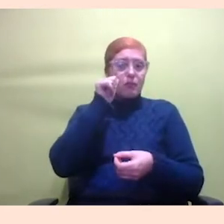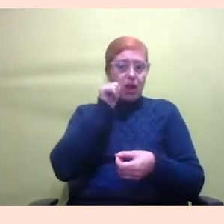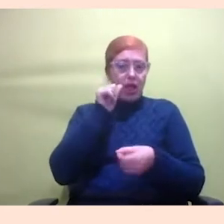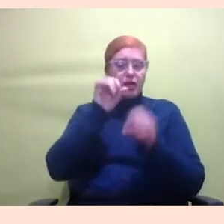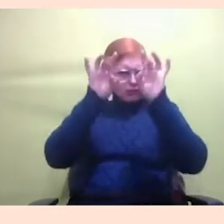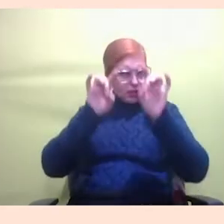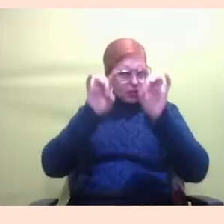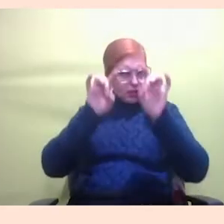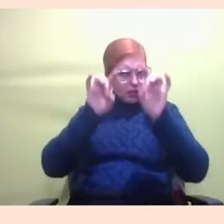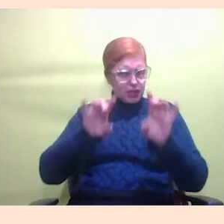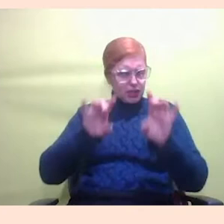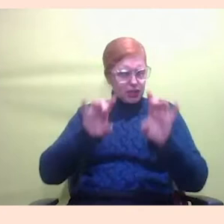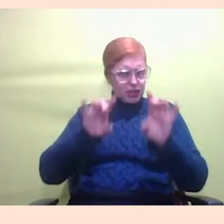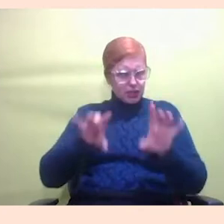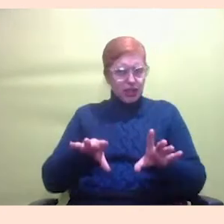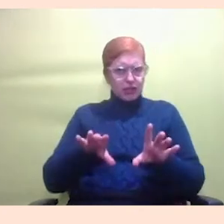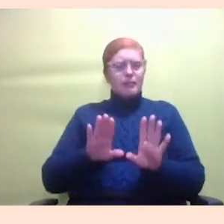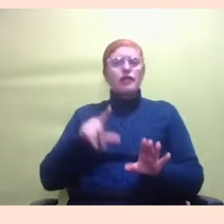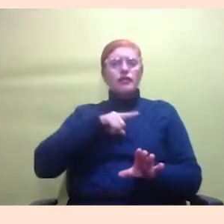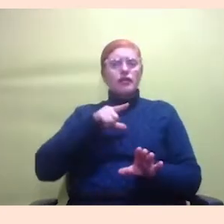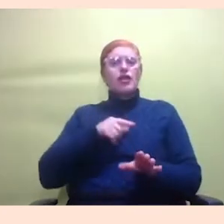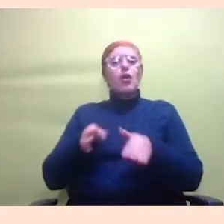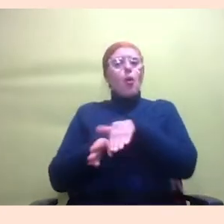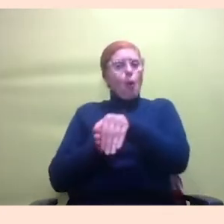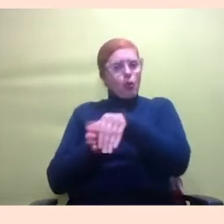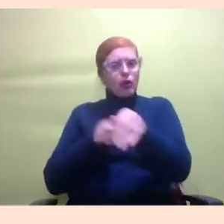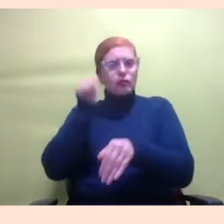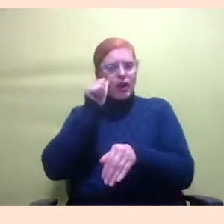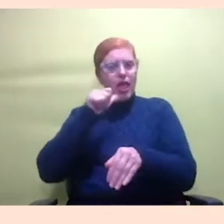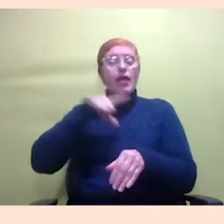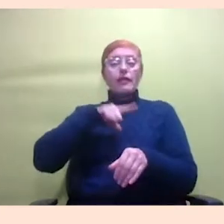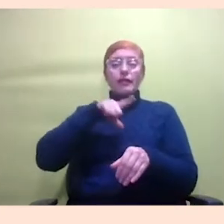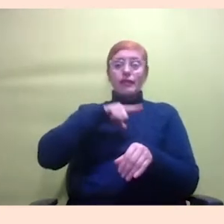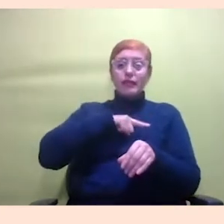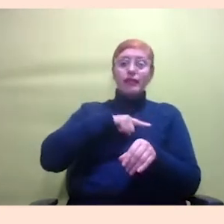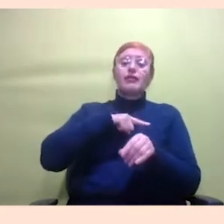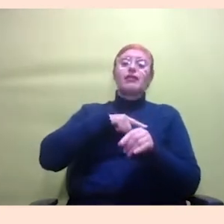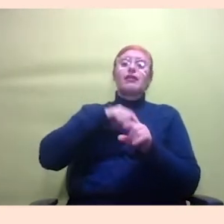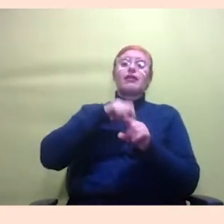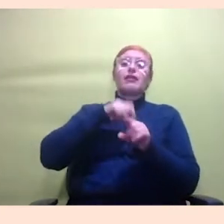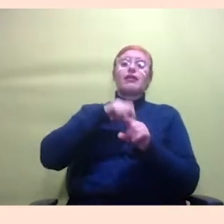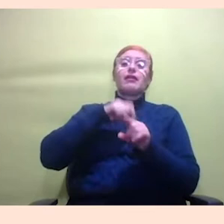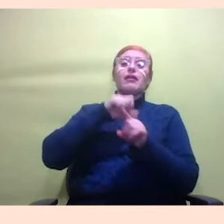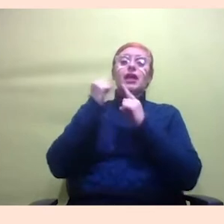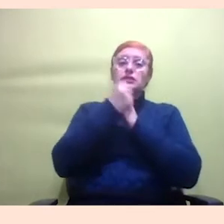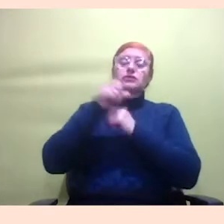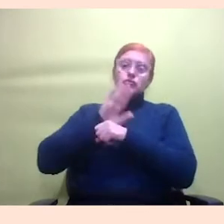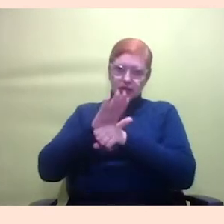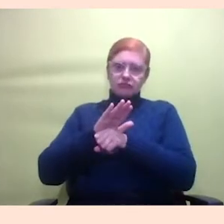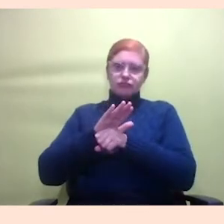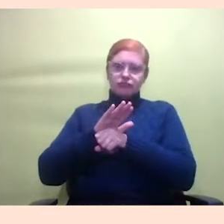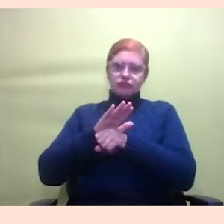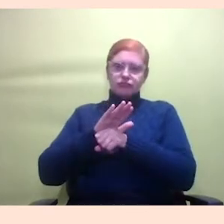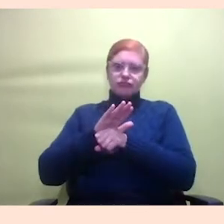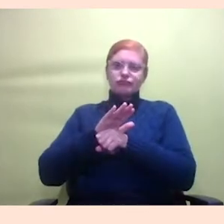tem a Secretaria de Assistência Social, também é rede. Então, gente fez com que essa mulher entendesse a importância de conhecer. Ela quer atuar naquela área,